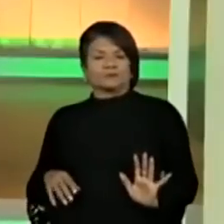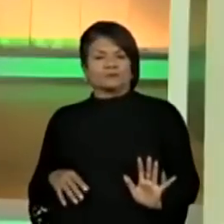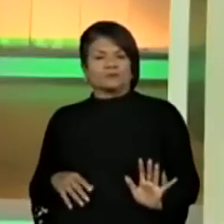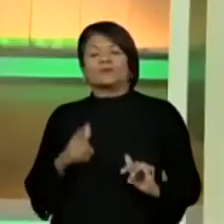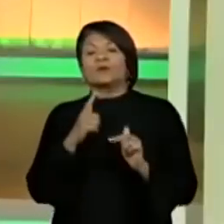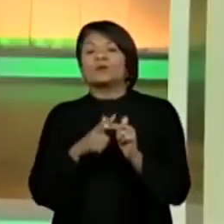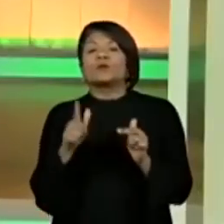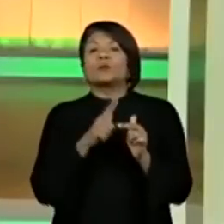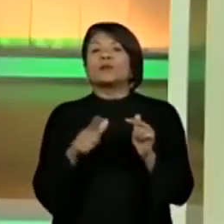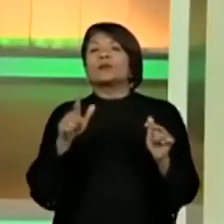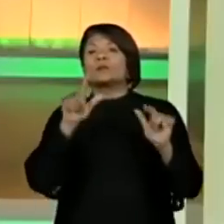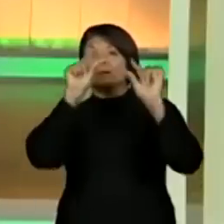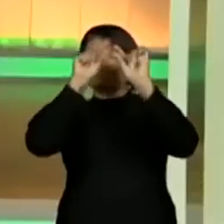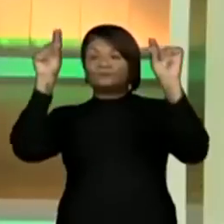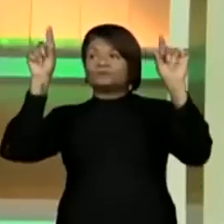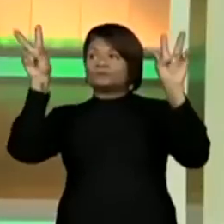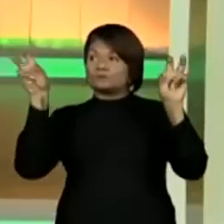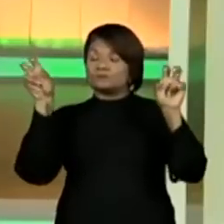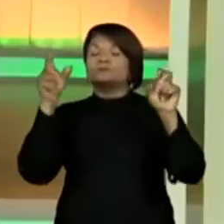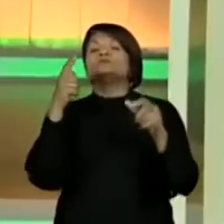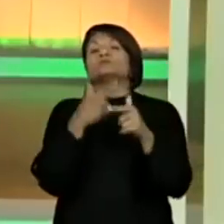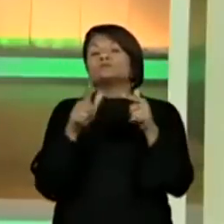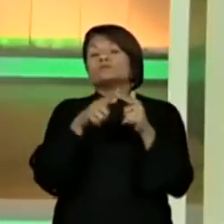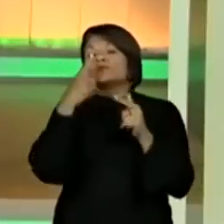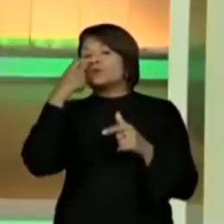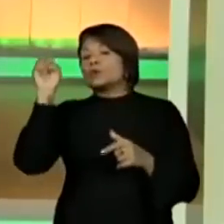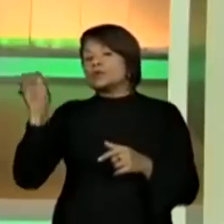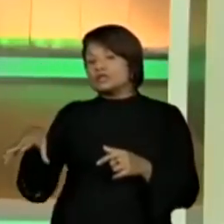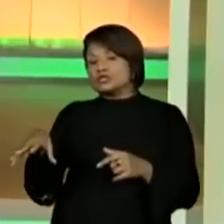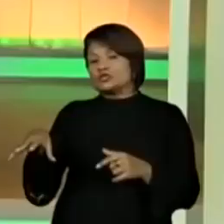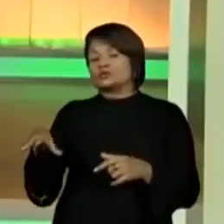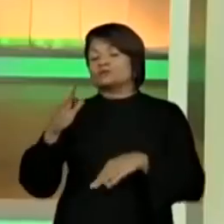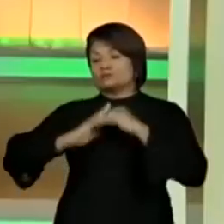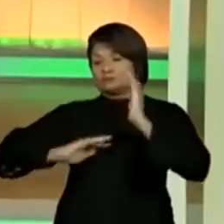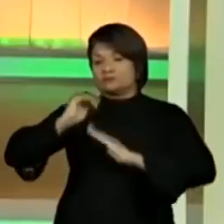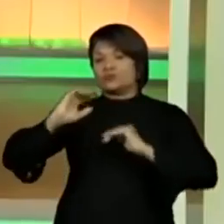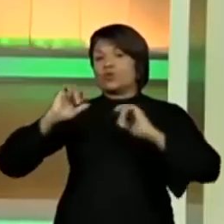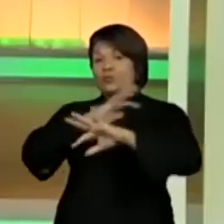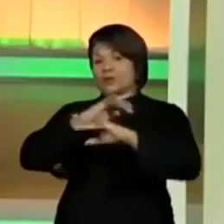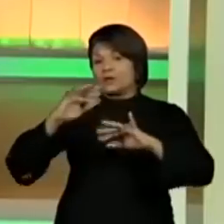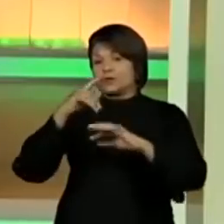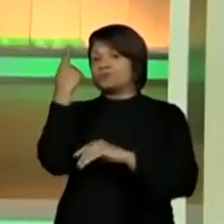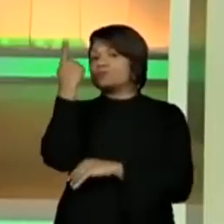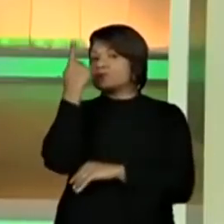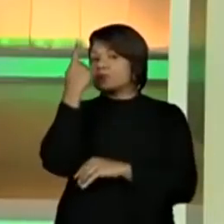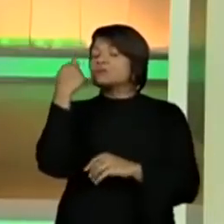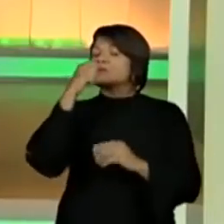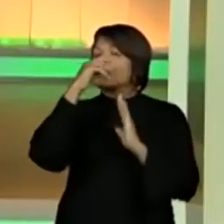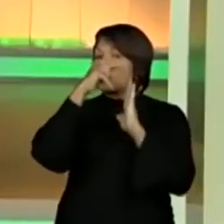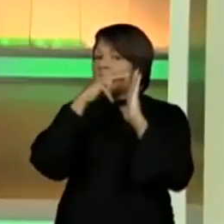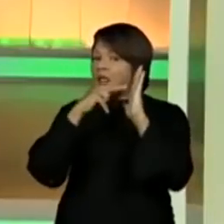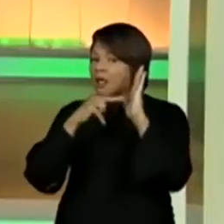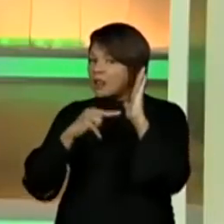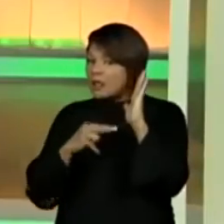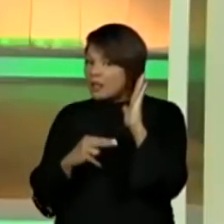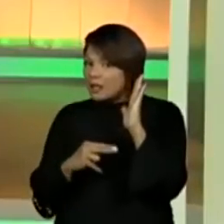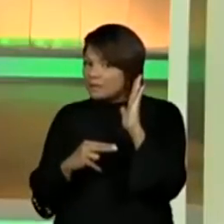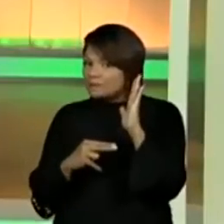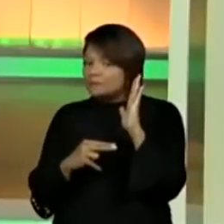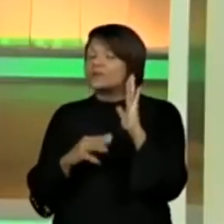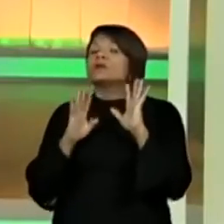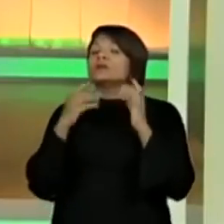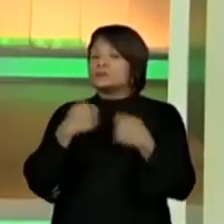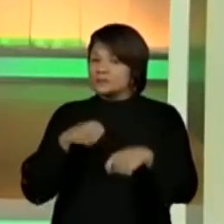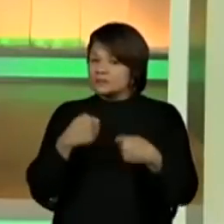problema do lixo produzido em ambientes urbanos. Primeiro tem que ler. É uma leitura inicial e tem que